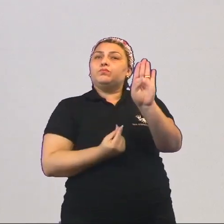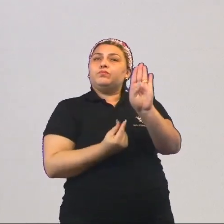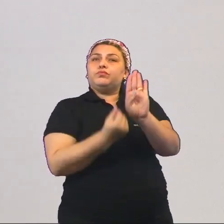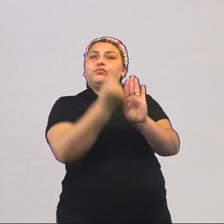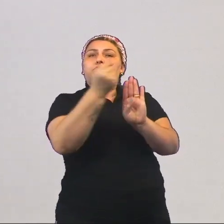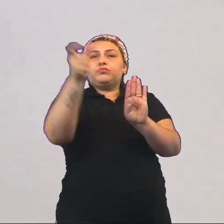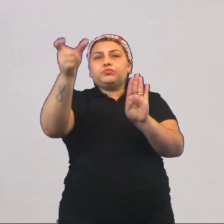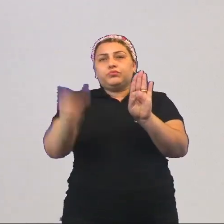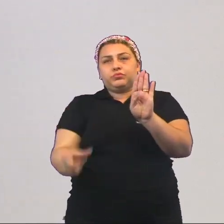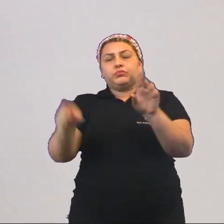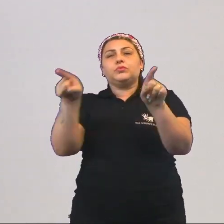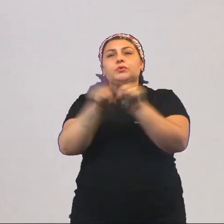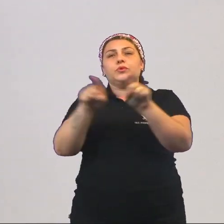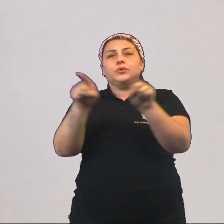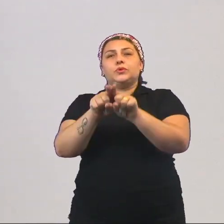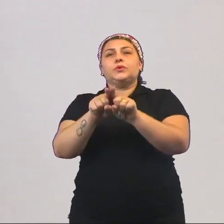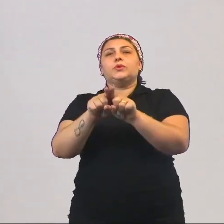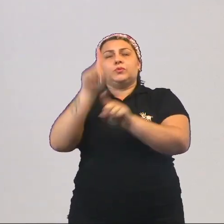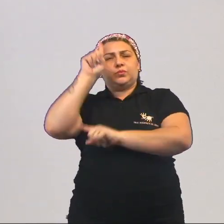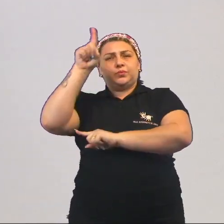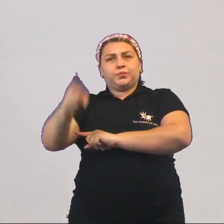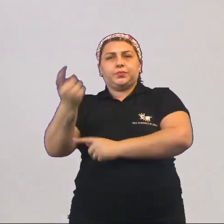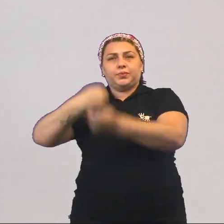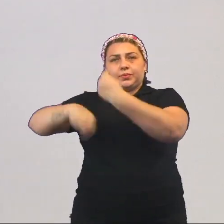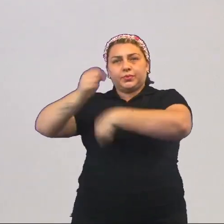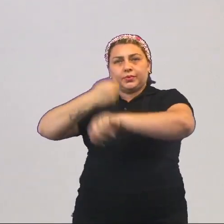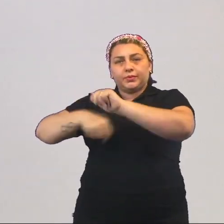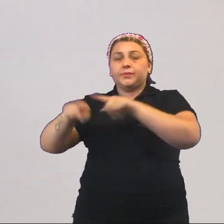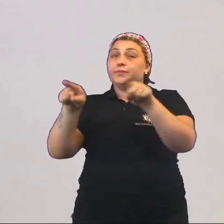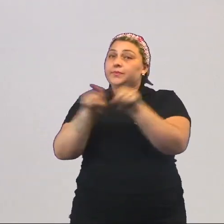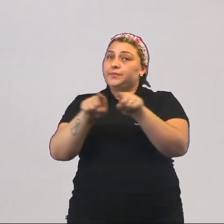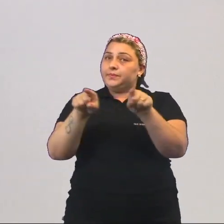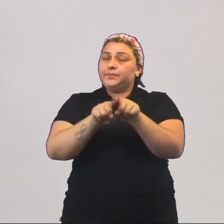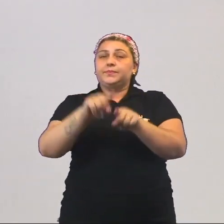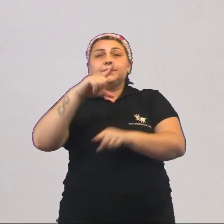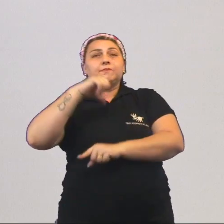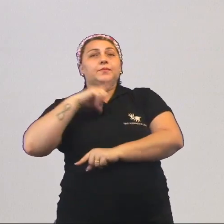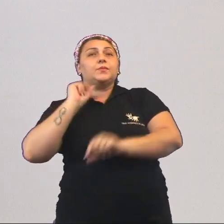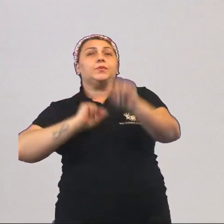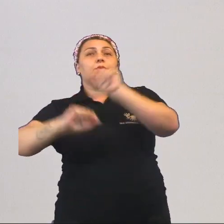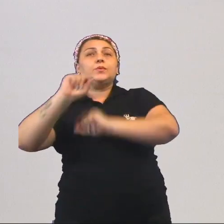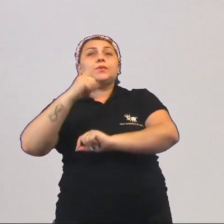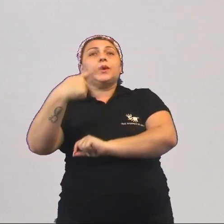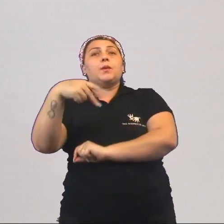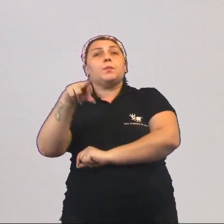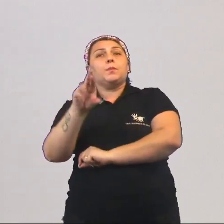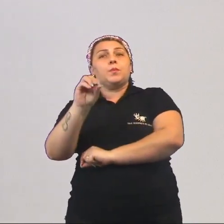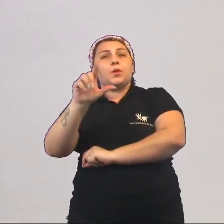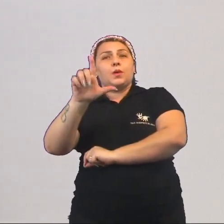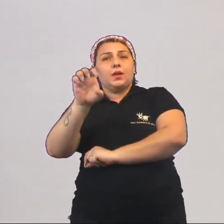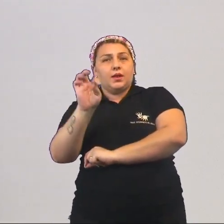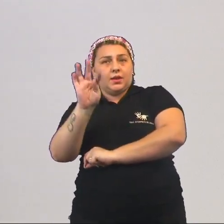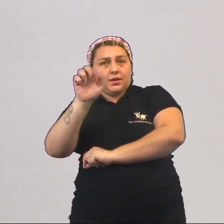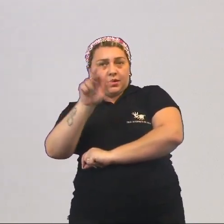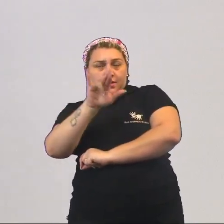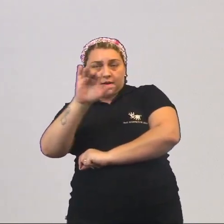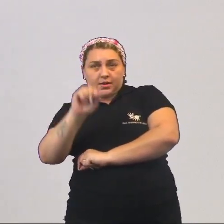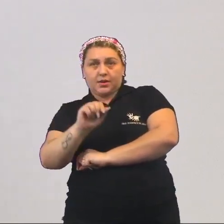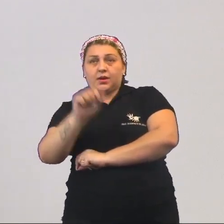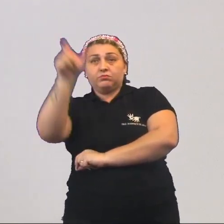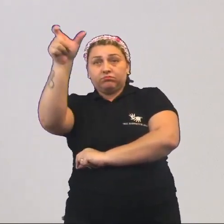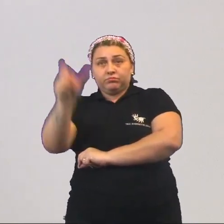a classe detentora do poder econômico. Em contrapartida, nós temos o proletariado, o trabalhador